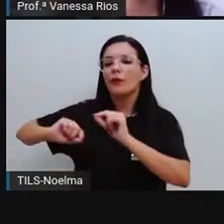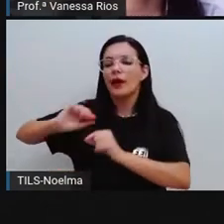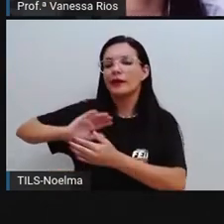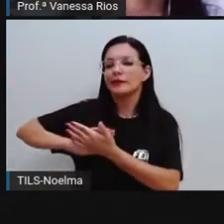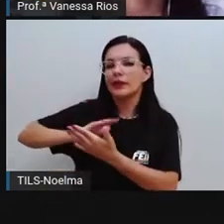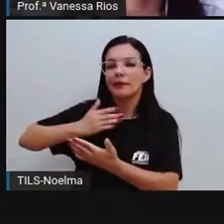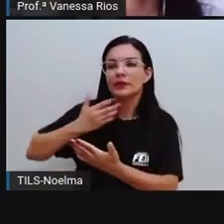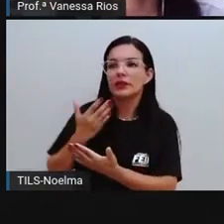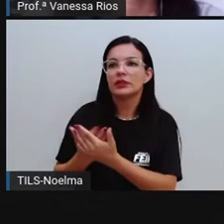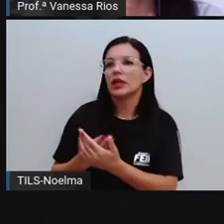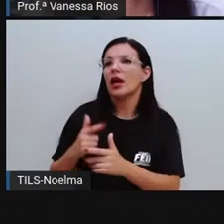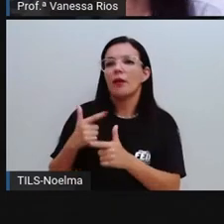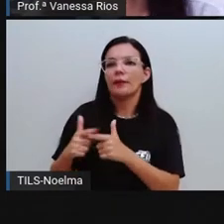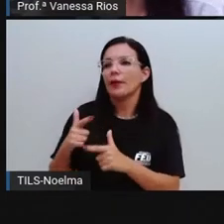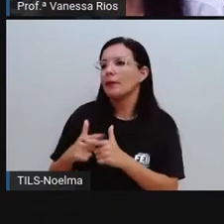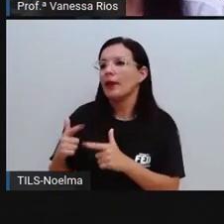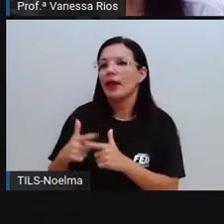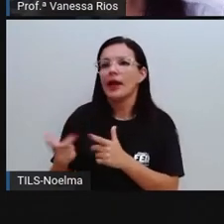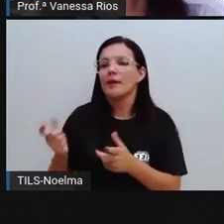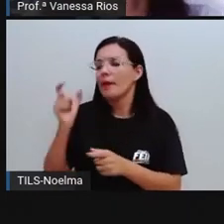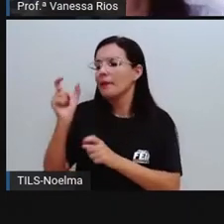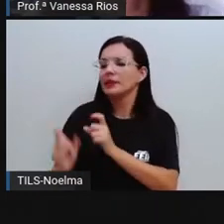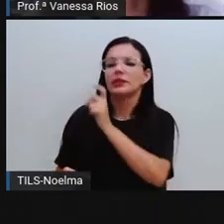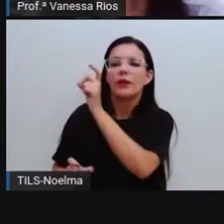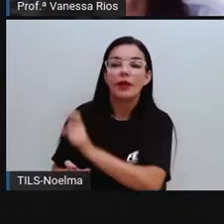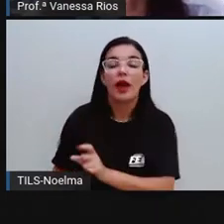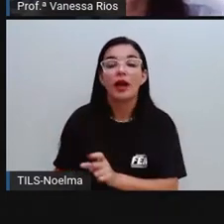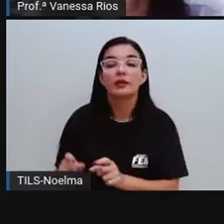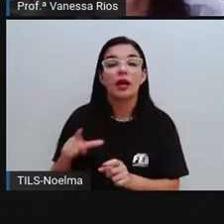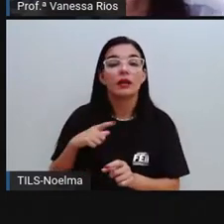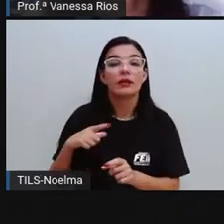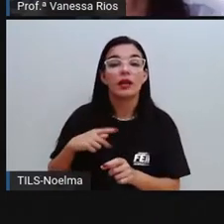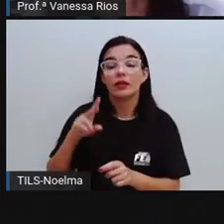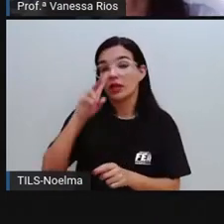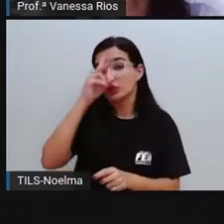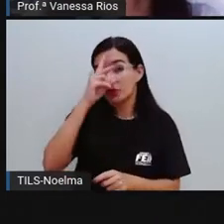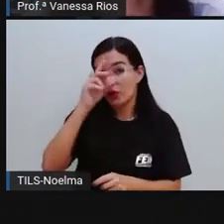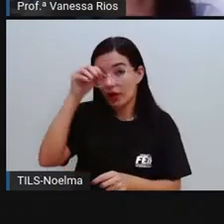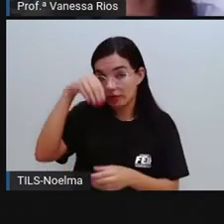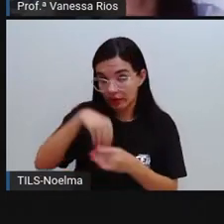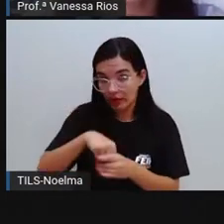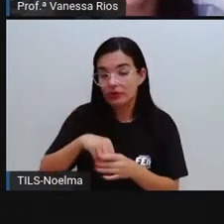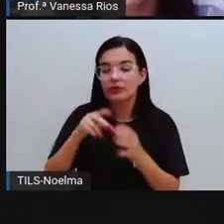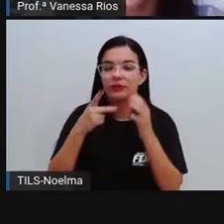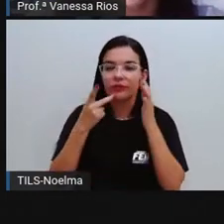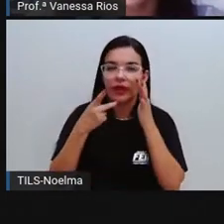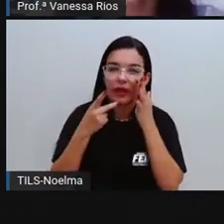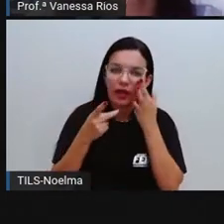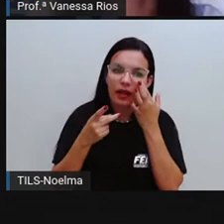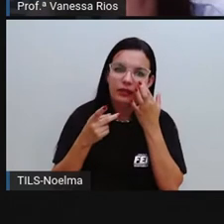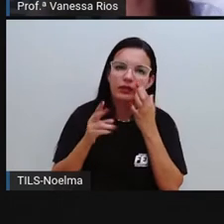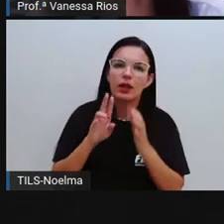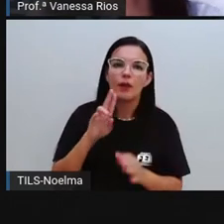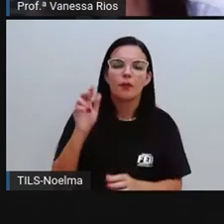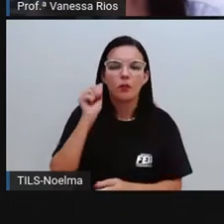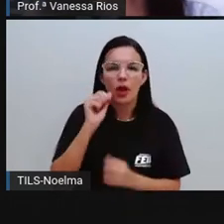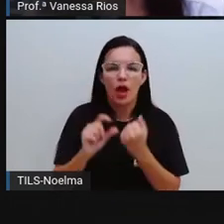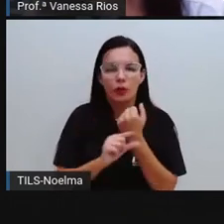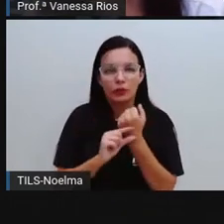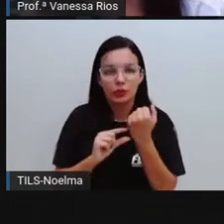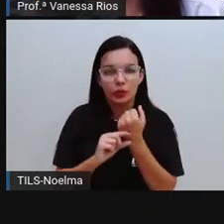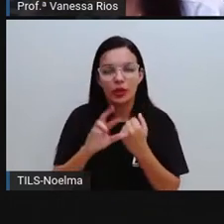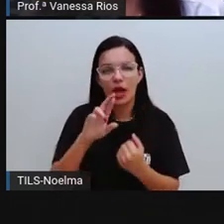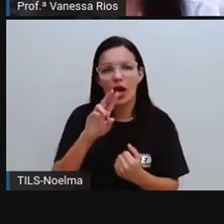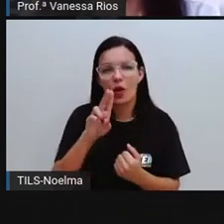o problema, observação dos personagens que fizeram parte aí dessa história contada por Ruth Rocha, a gente